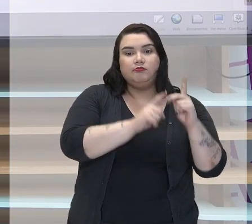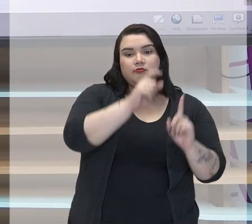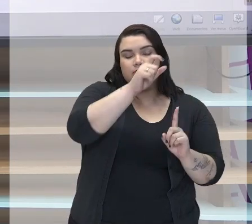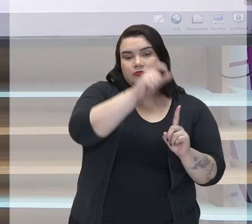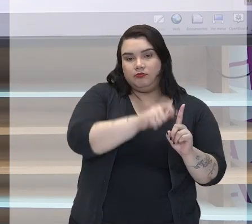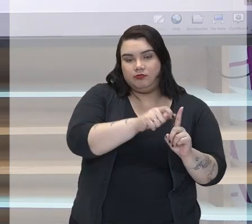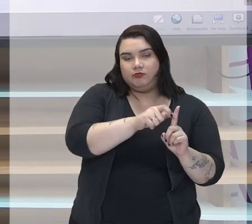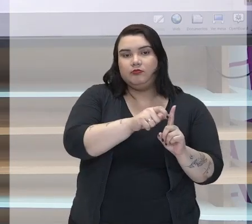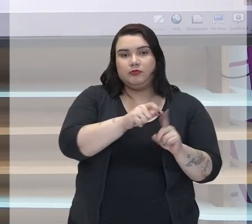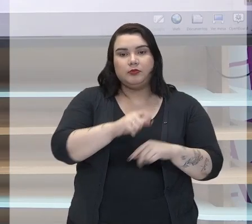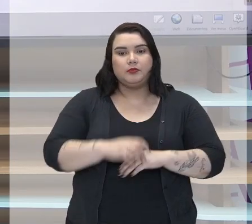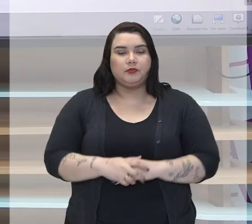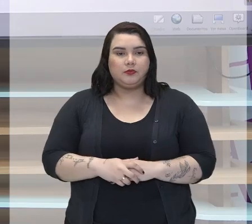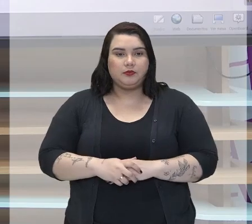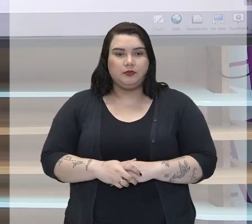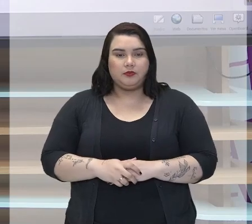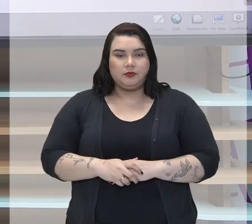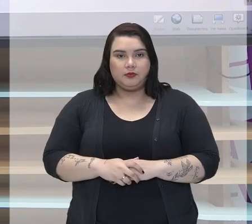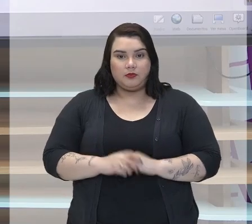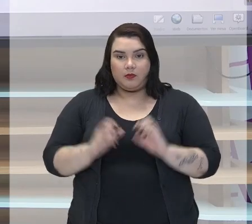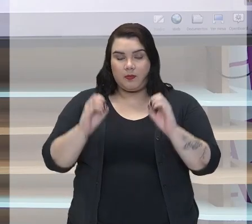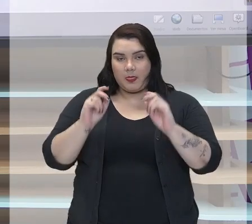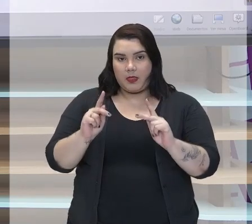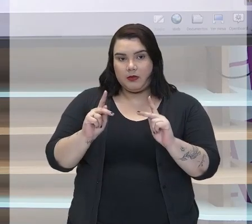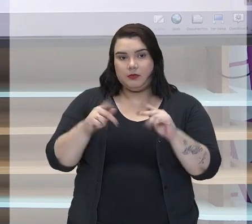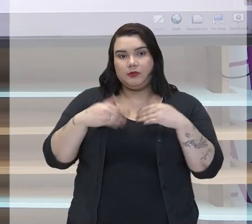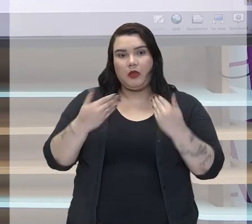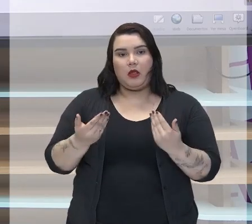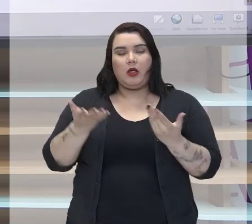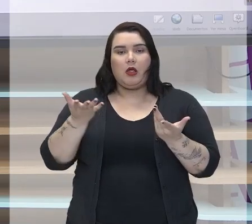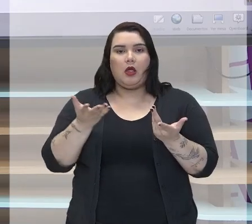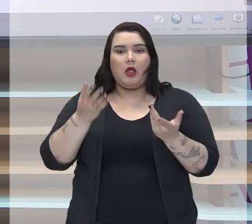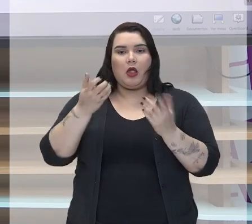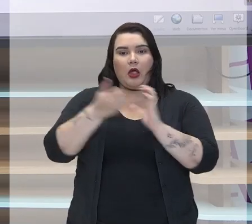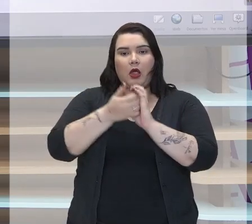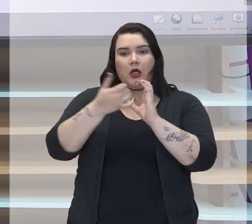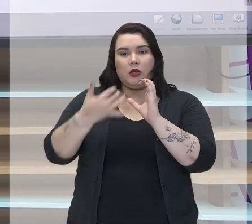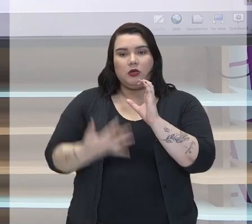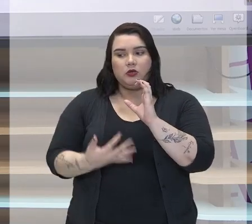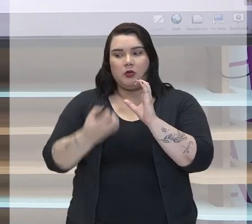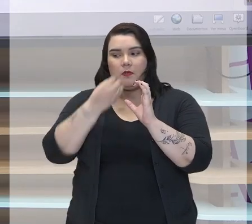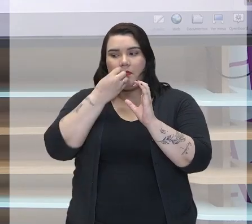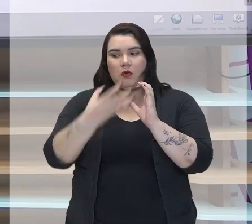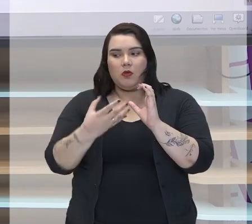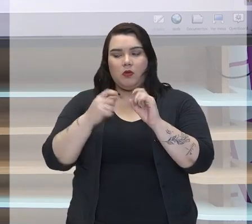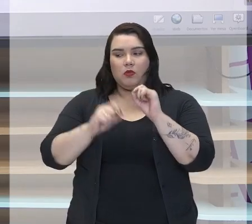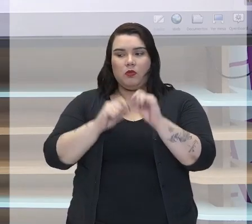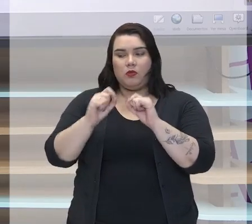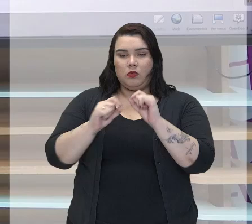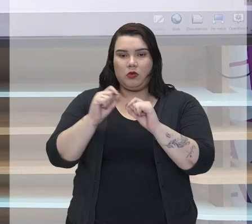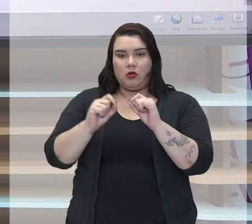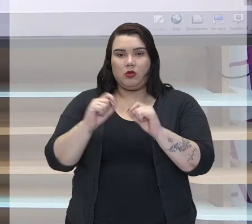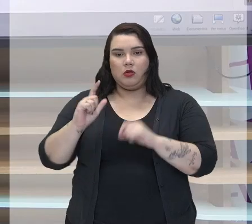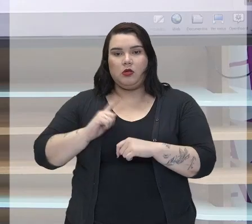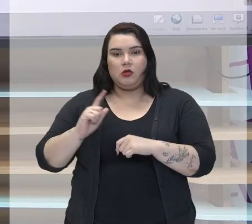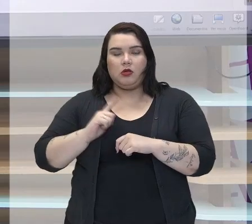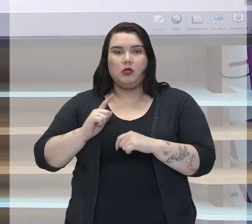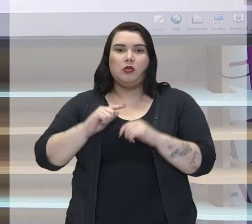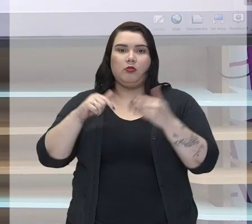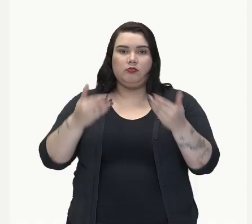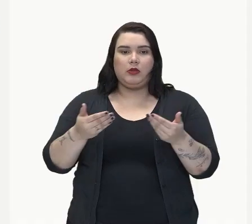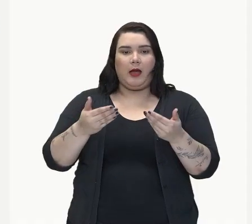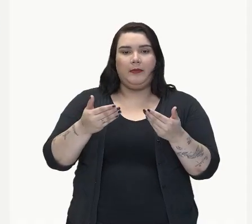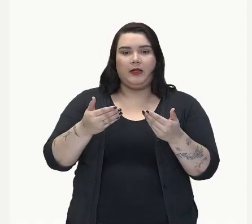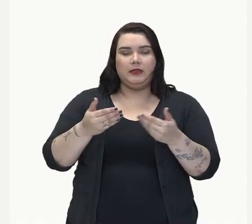sujeito e o predicativo do sujeito. Uma qualidade, o estado do sujeito, uma característica.